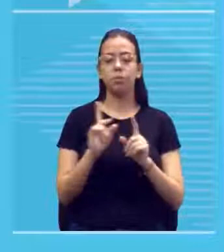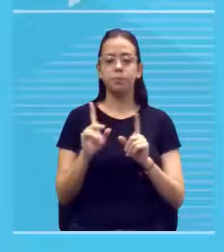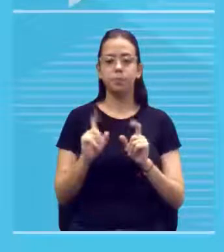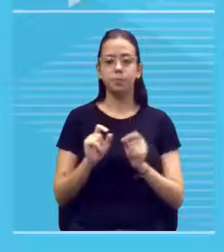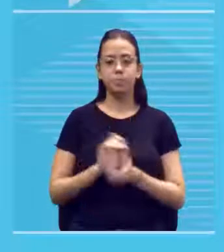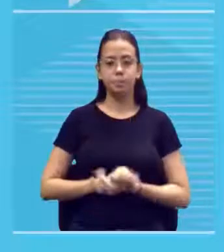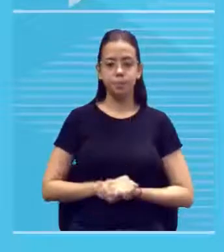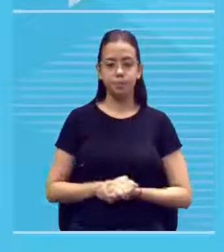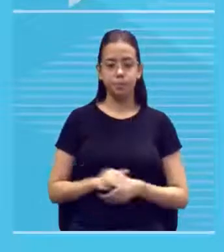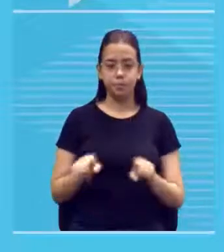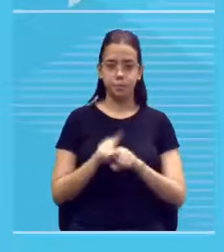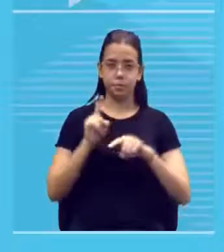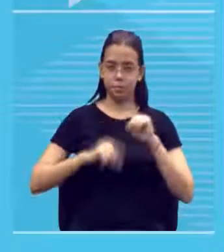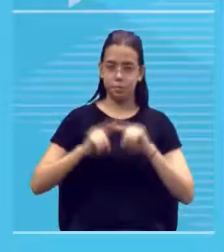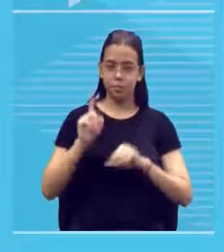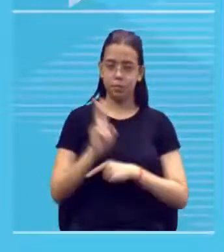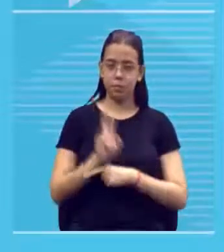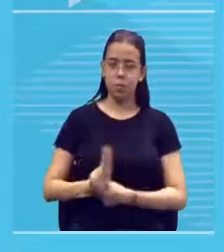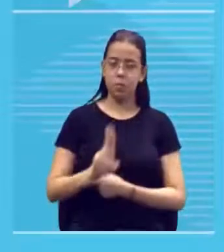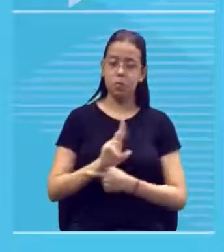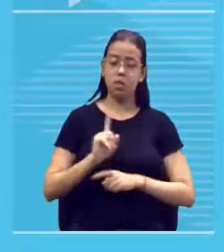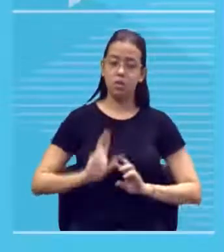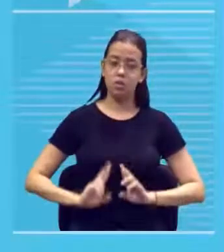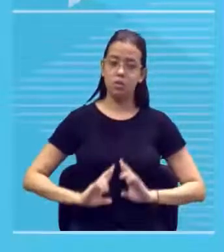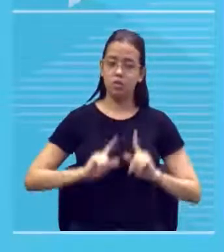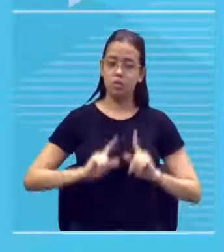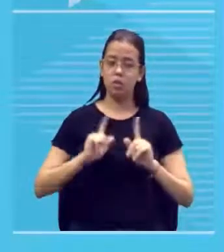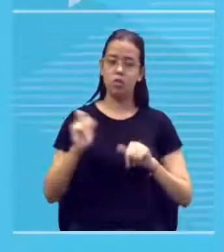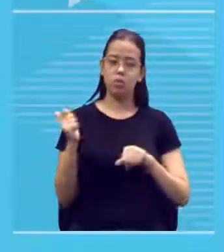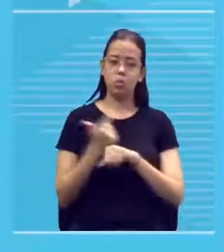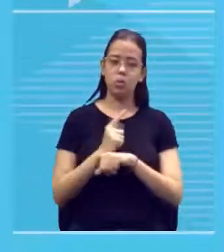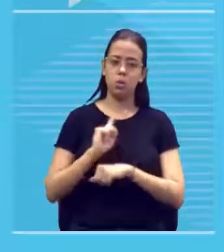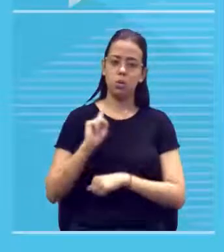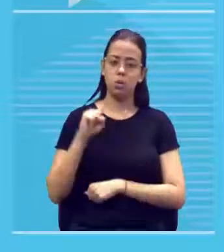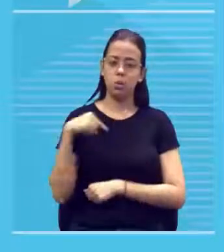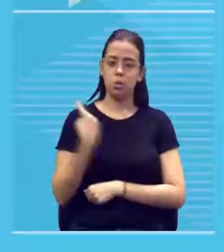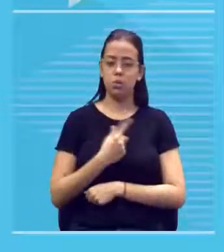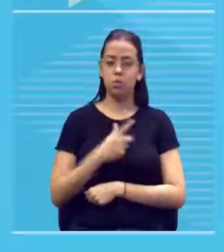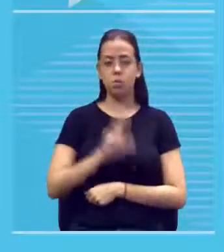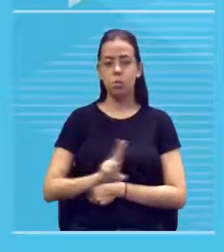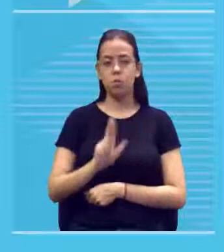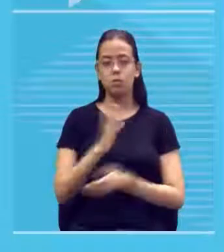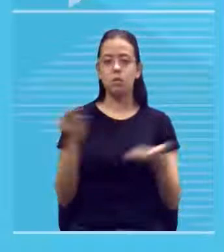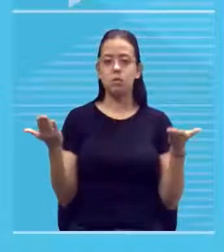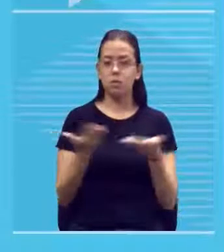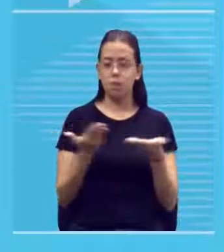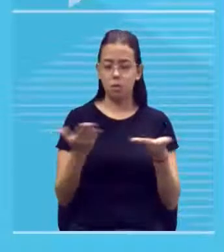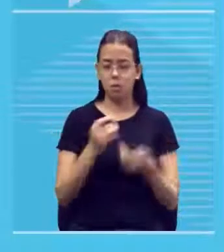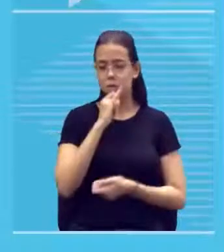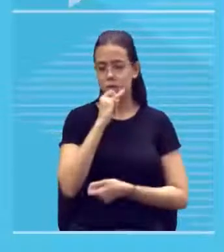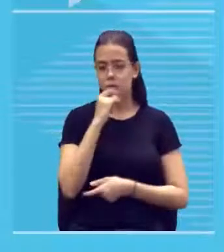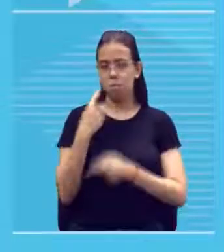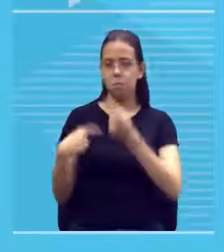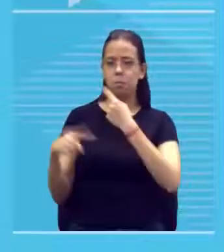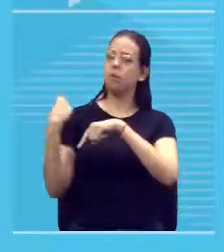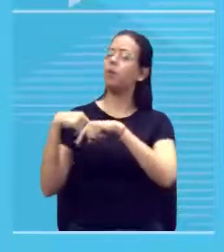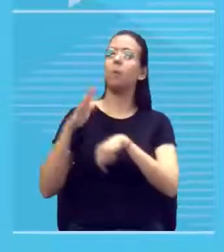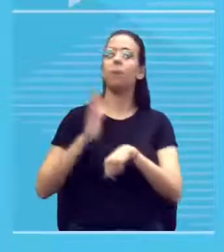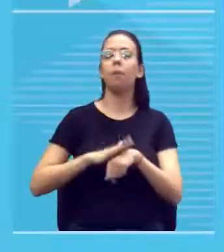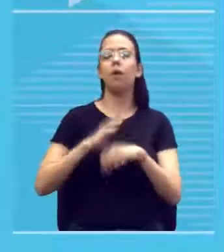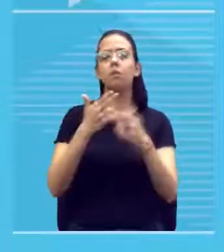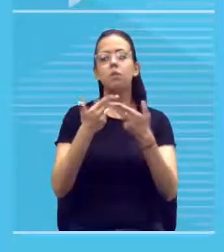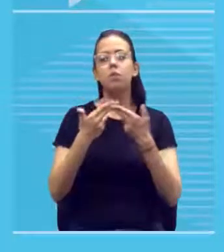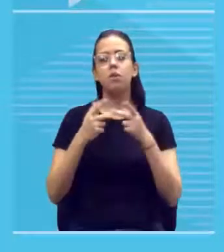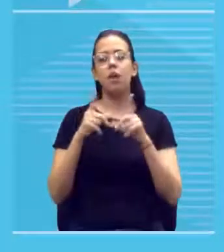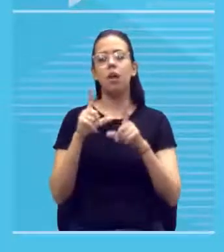e os materiais utilizados eram bem diferentes dos quais utilizamos hoje na pré-história os materiais mais utilizados para desenhar e pintar as